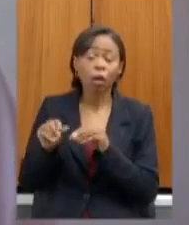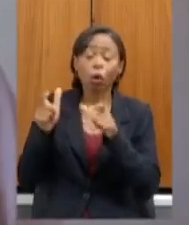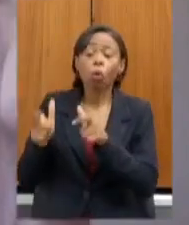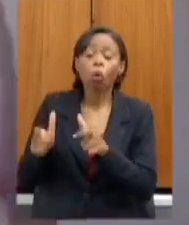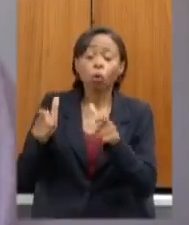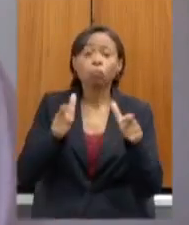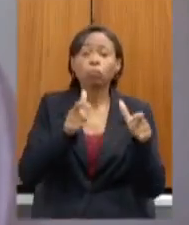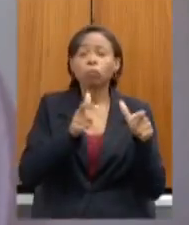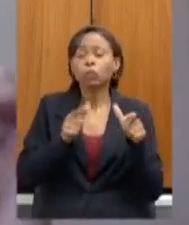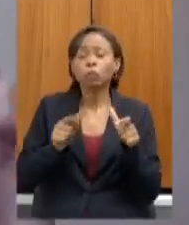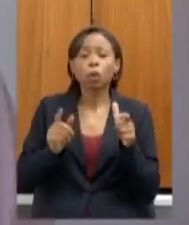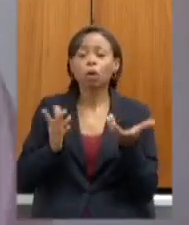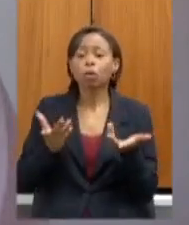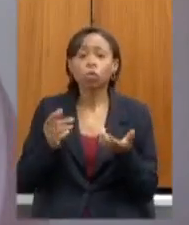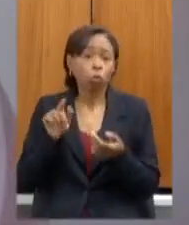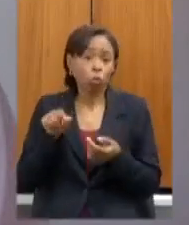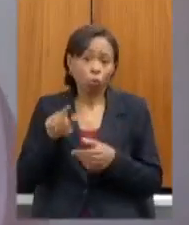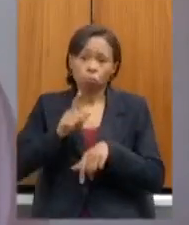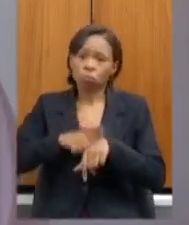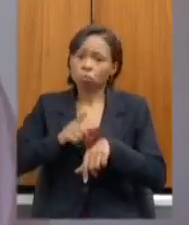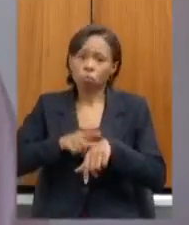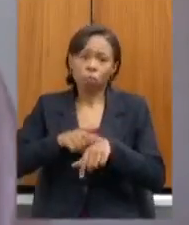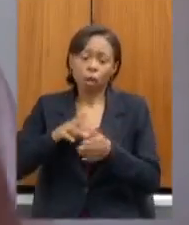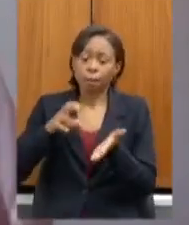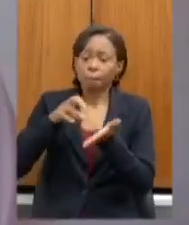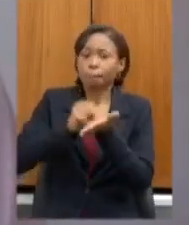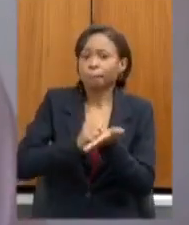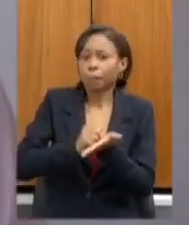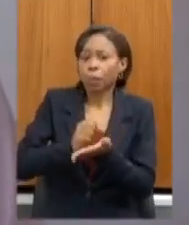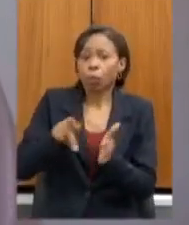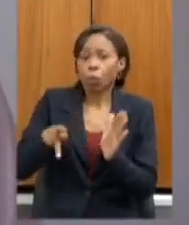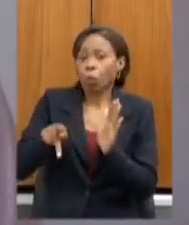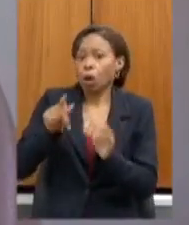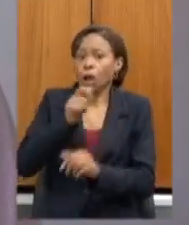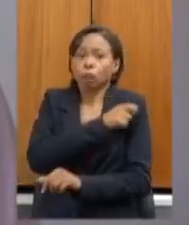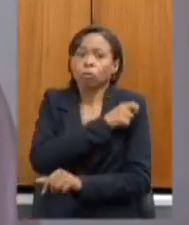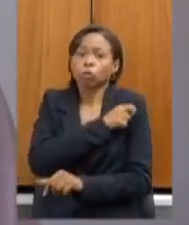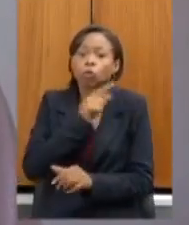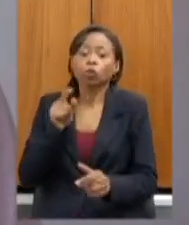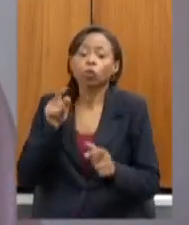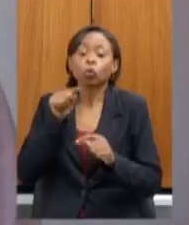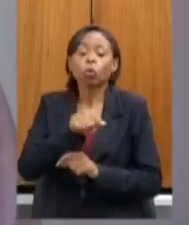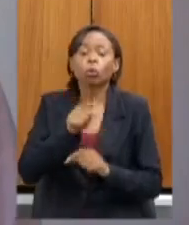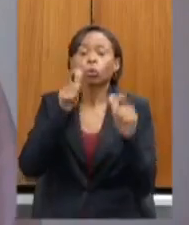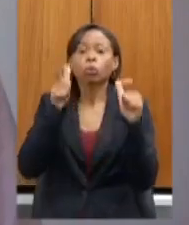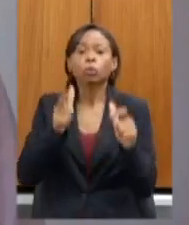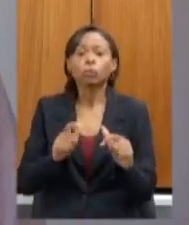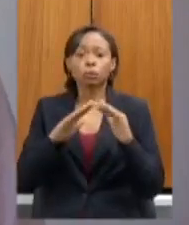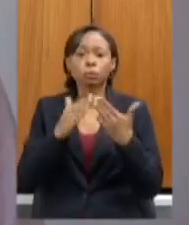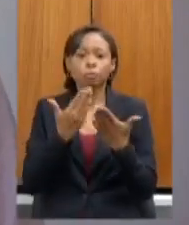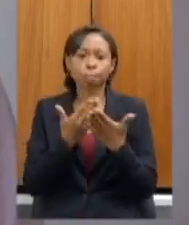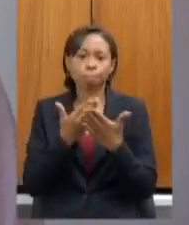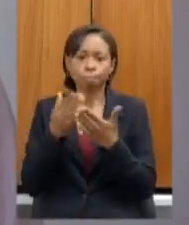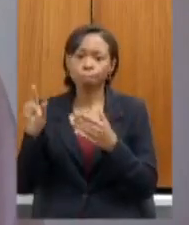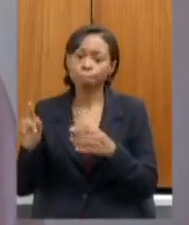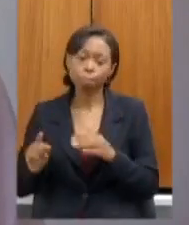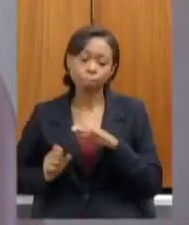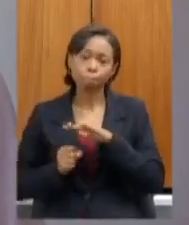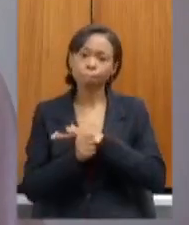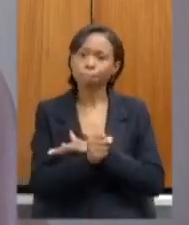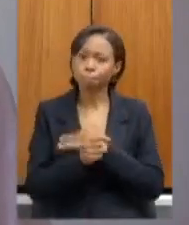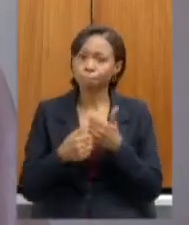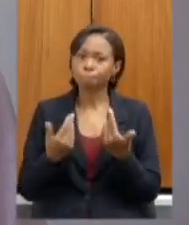alunos no momento do cadastro o aluno que indica já tem a facilitação da alocação a partir desse